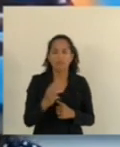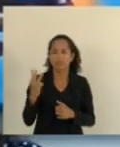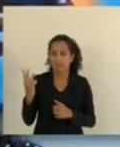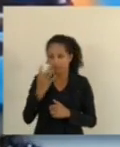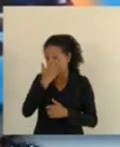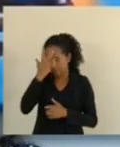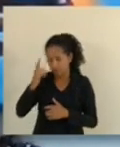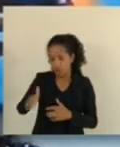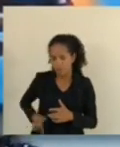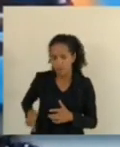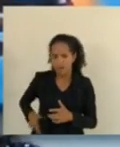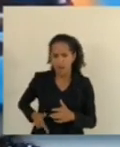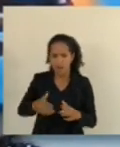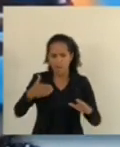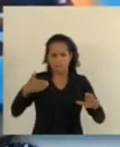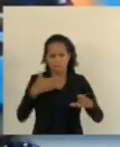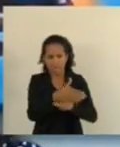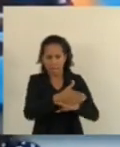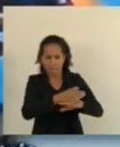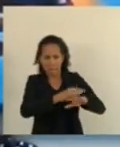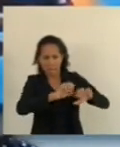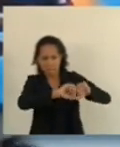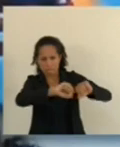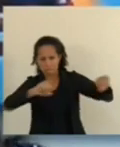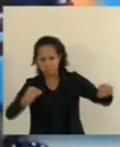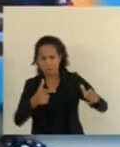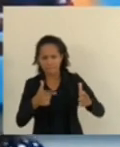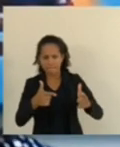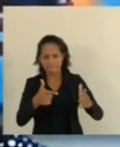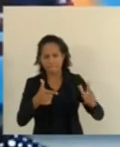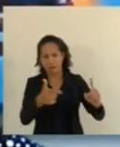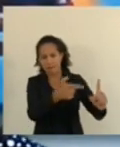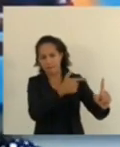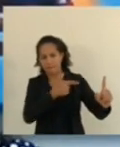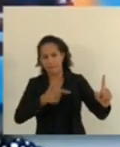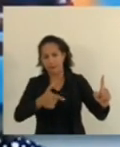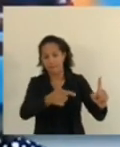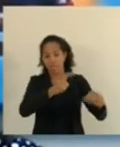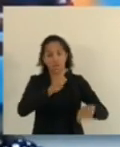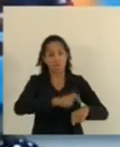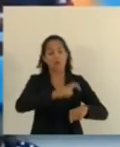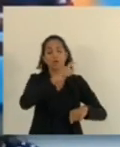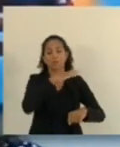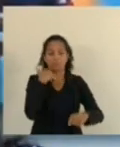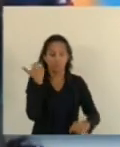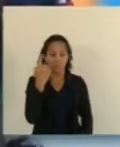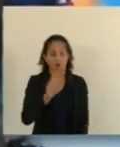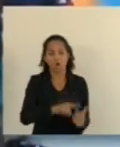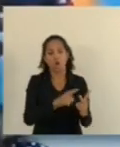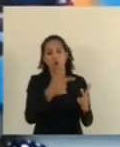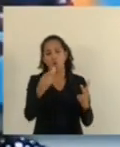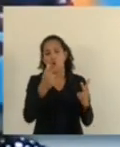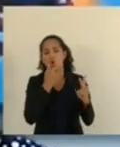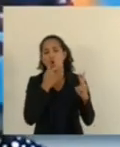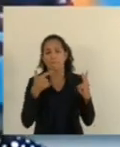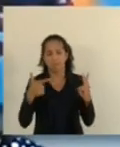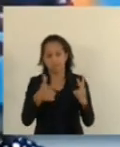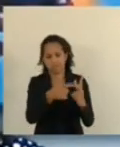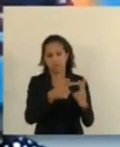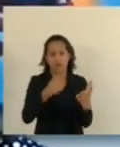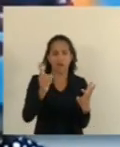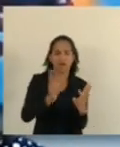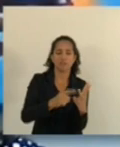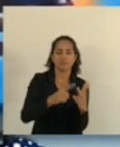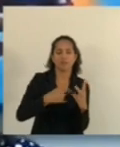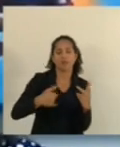armados invadiram a casa dela e começaram a atirar, mataram ela na hora e mataram um homem e uma criança